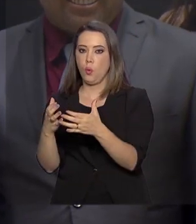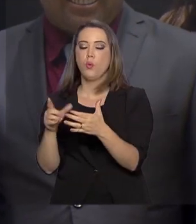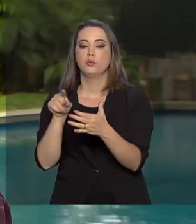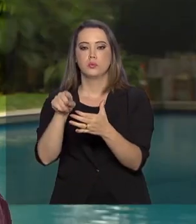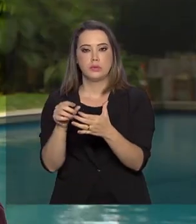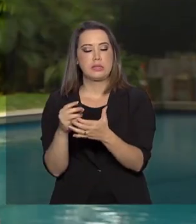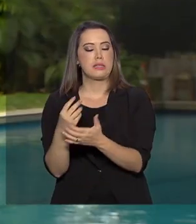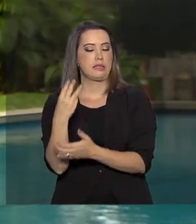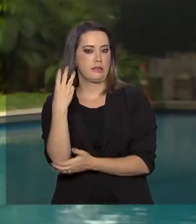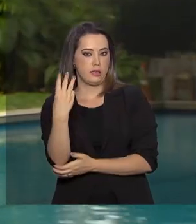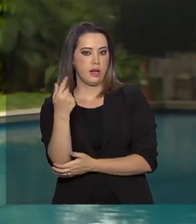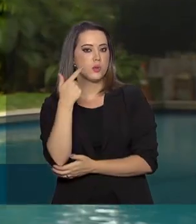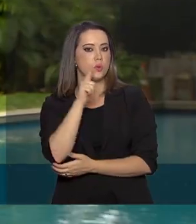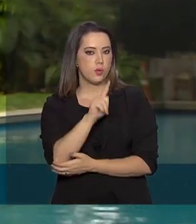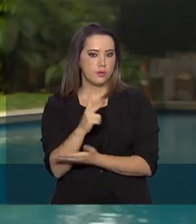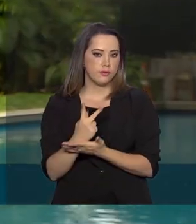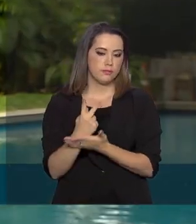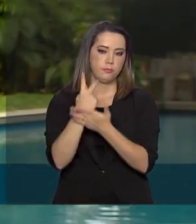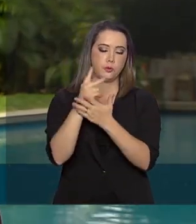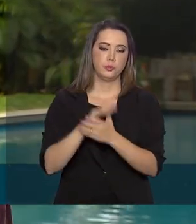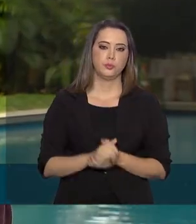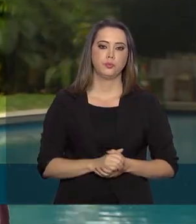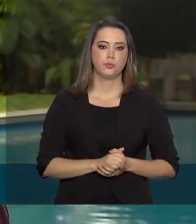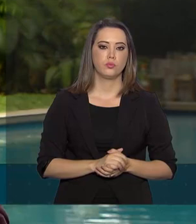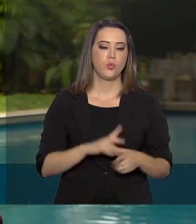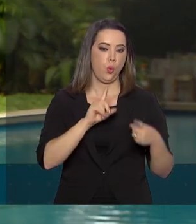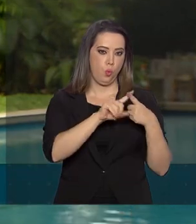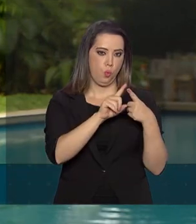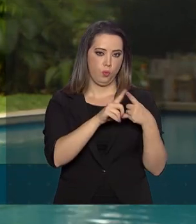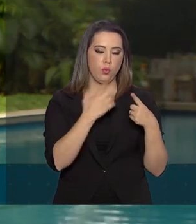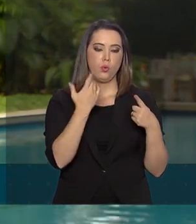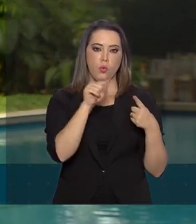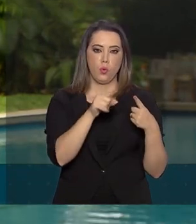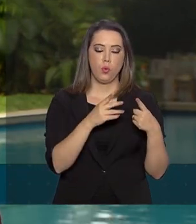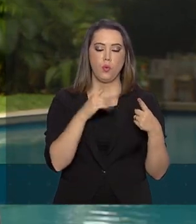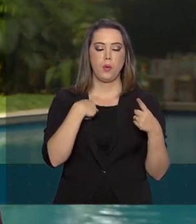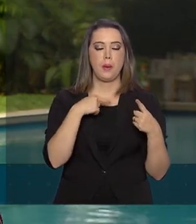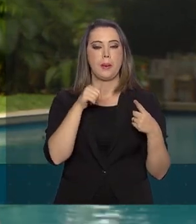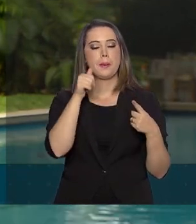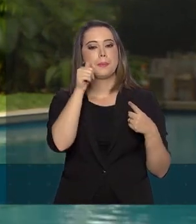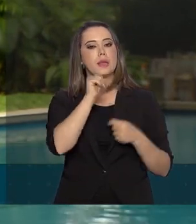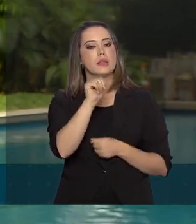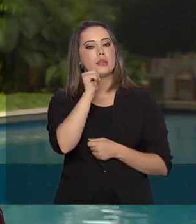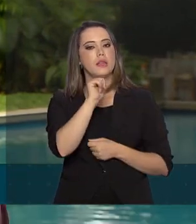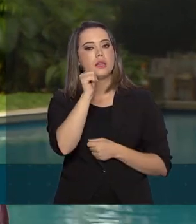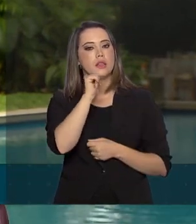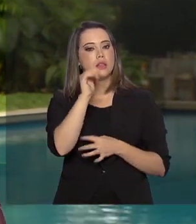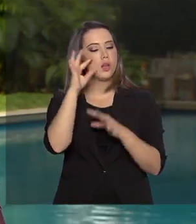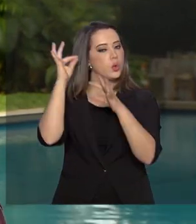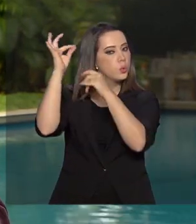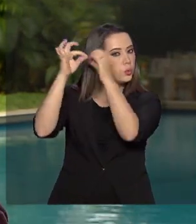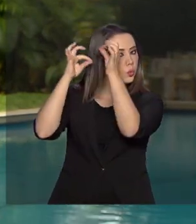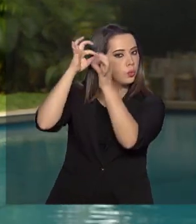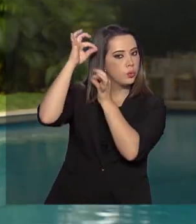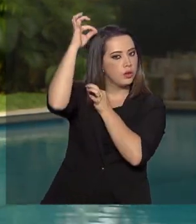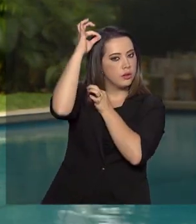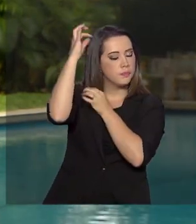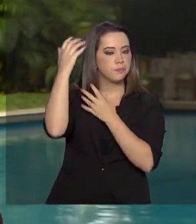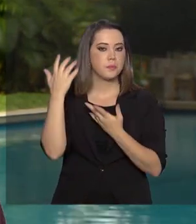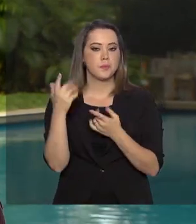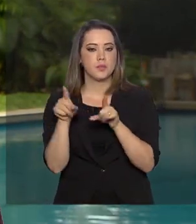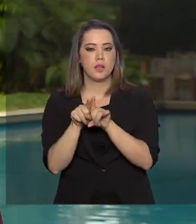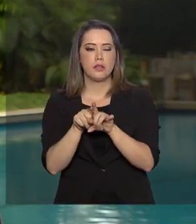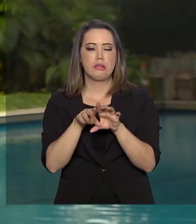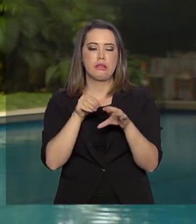premiados. Um dos vencedores é o projeto Menina do Laço de Fita de Abaitetuba, no Pará. Dentro da saúde básica,